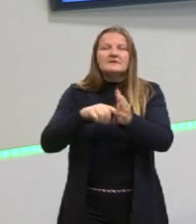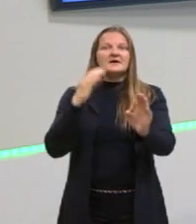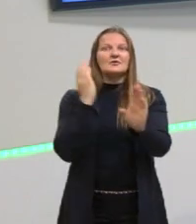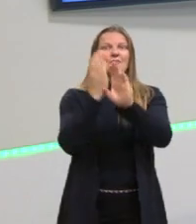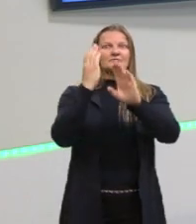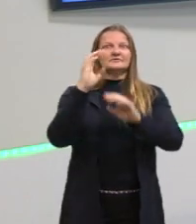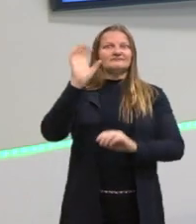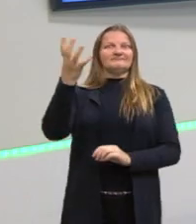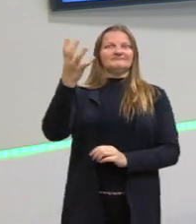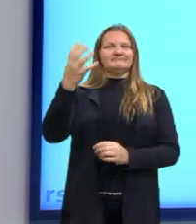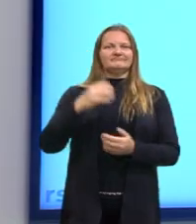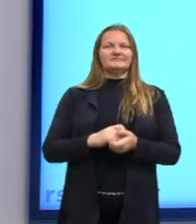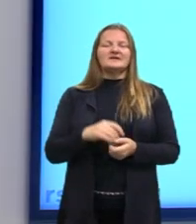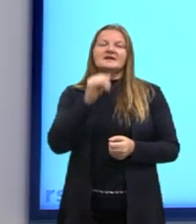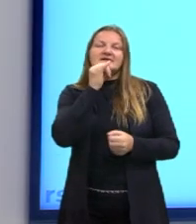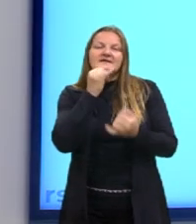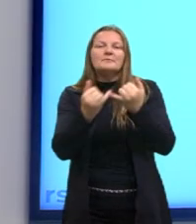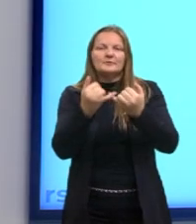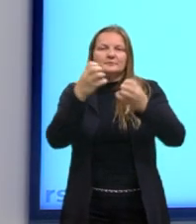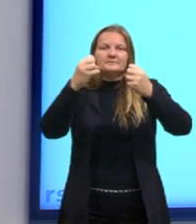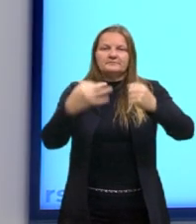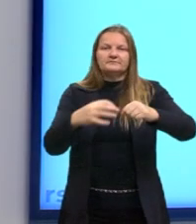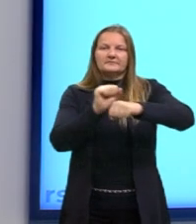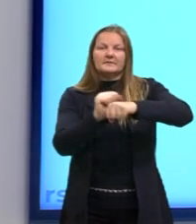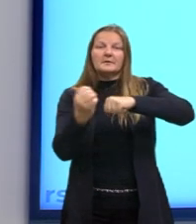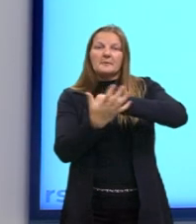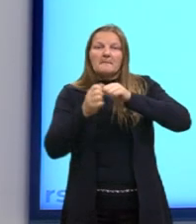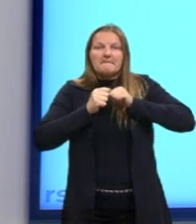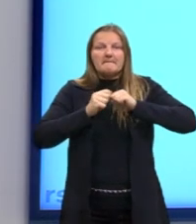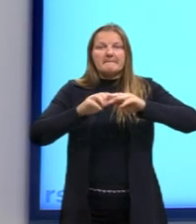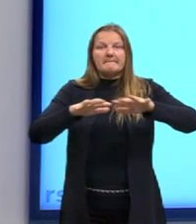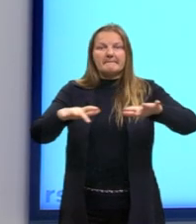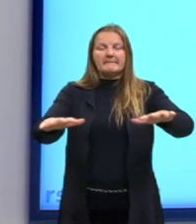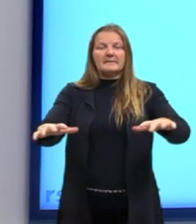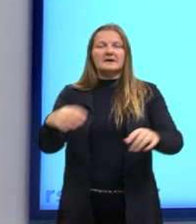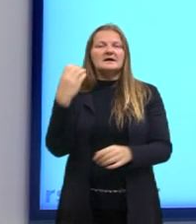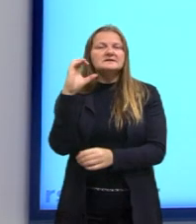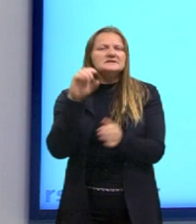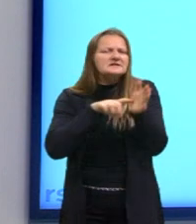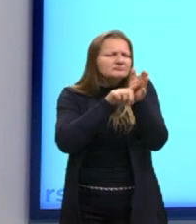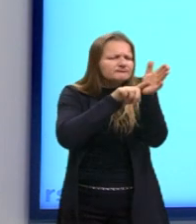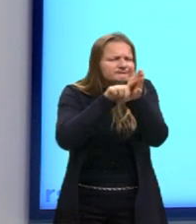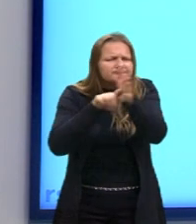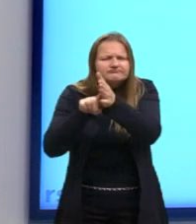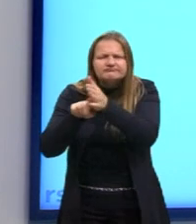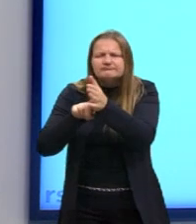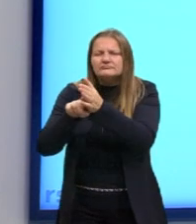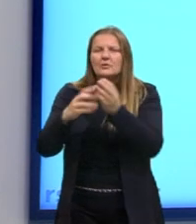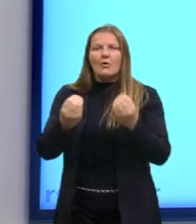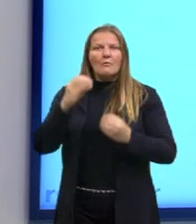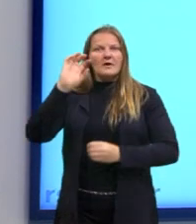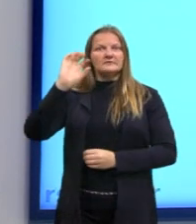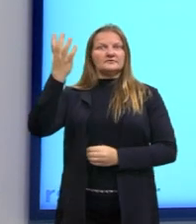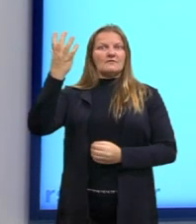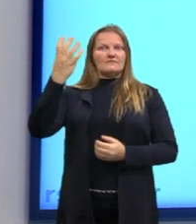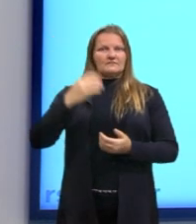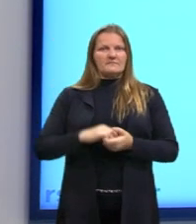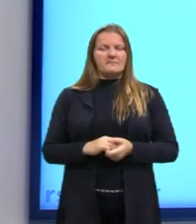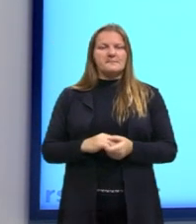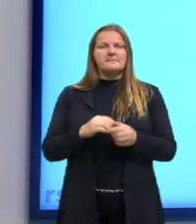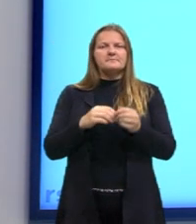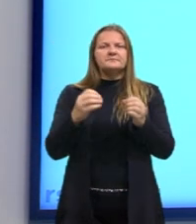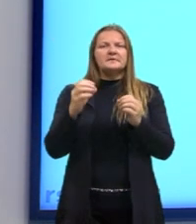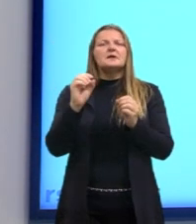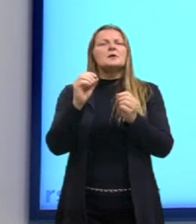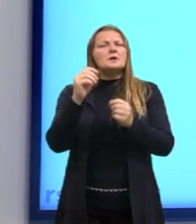antes é a questão da pandemia. Nós temos um problema e aí a ciência passa a buscar soluções para esse problema. Formula